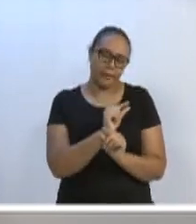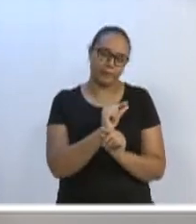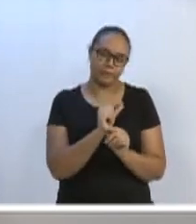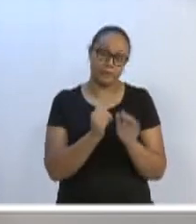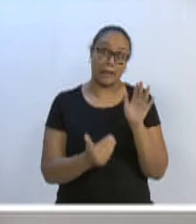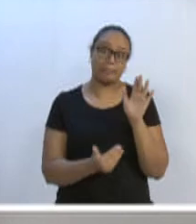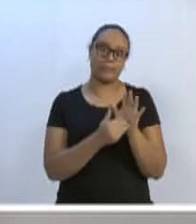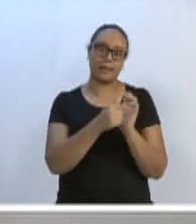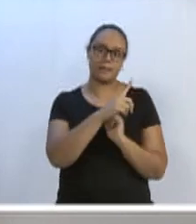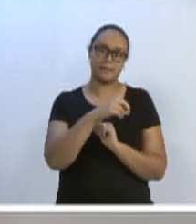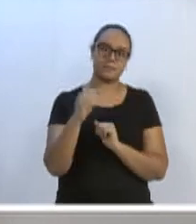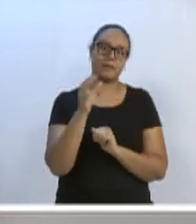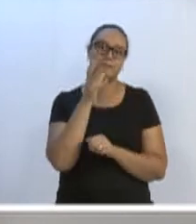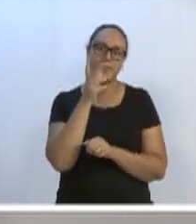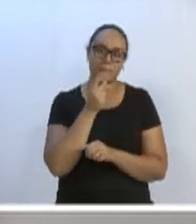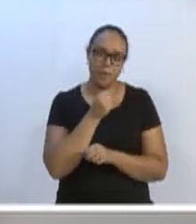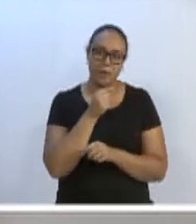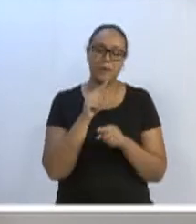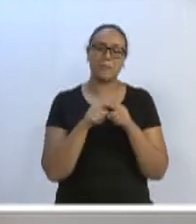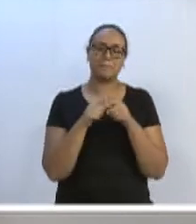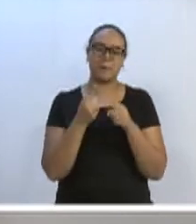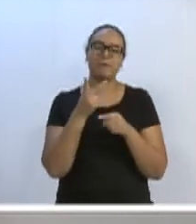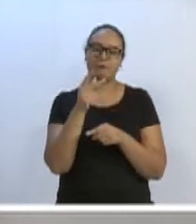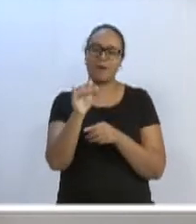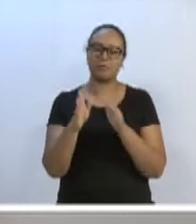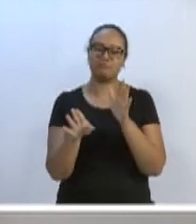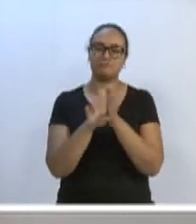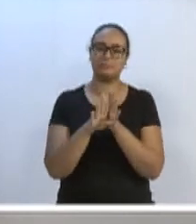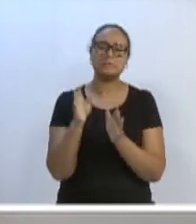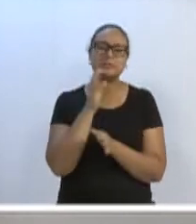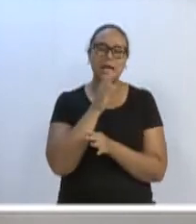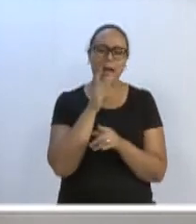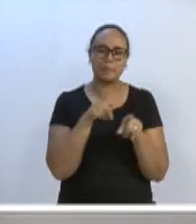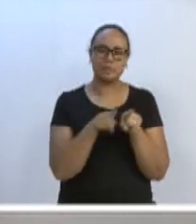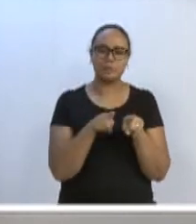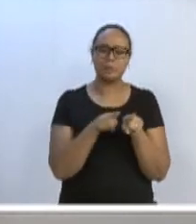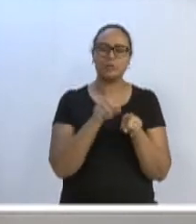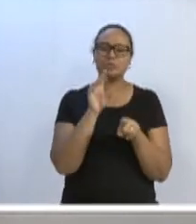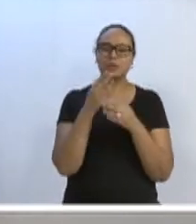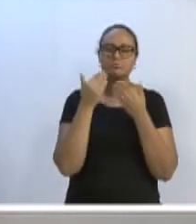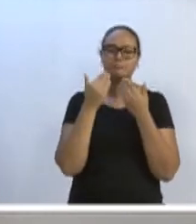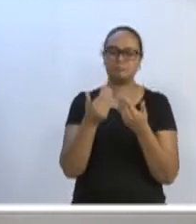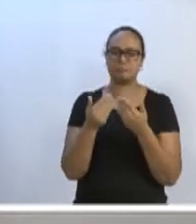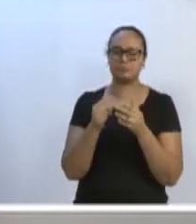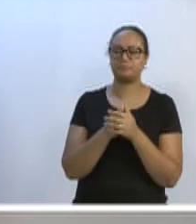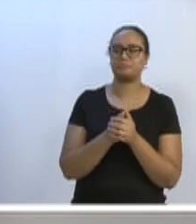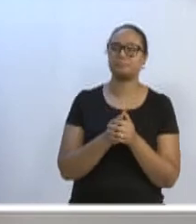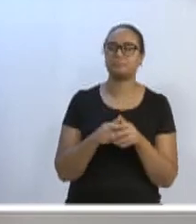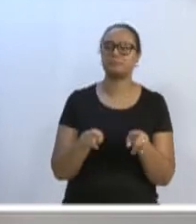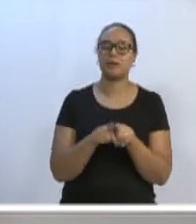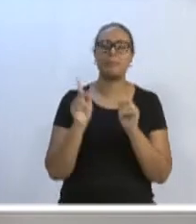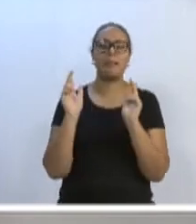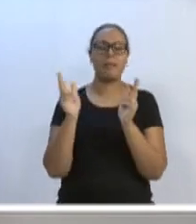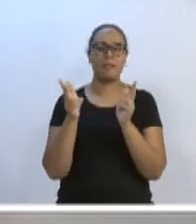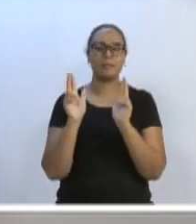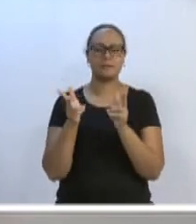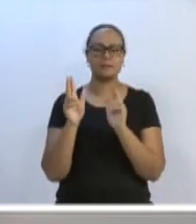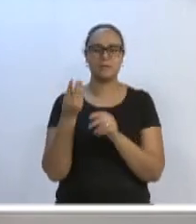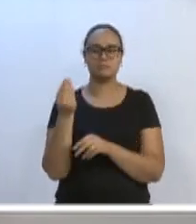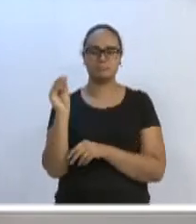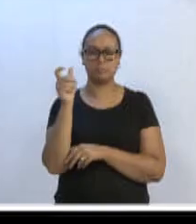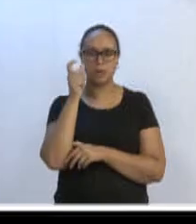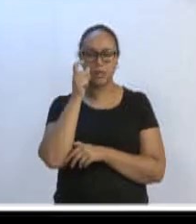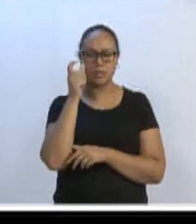com o tempo vamos chegar lá. E também, rapidamente, presidente, só destacar, também a rota de lazer e colocar lá, por gentileza,